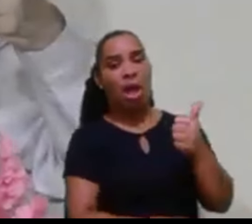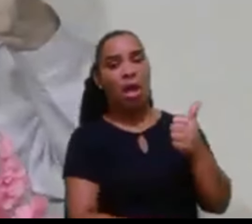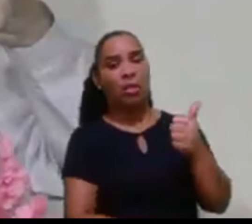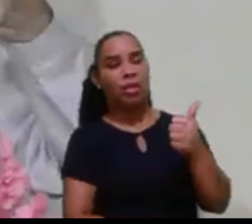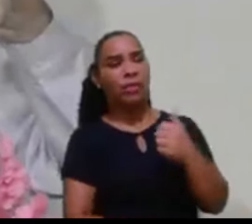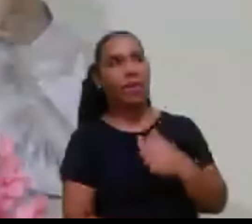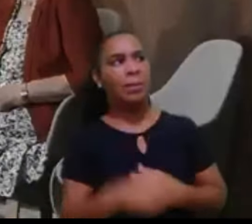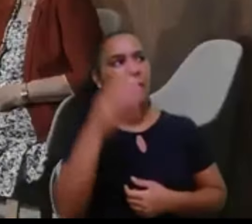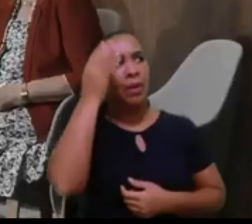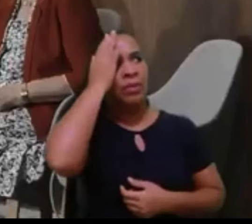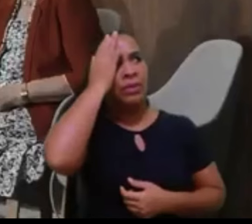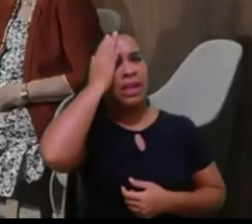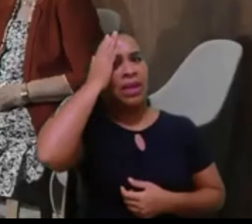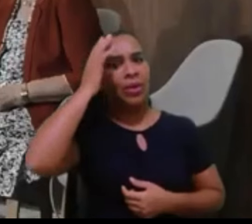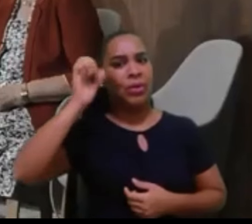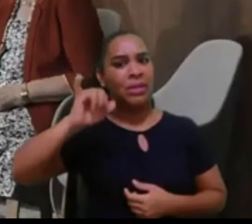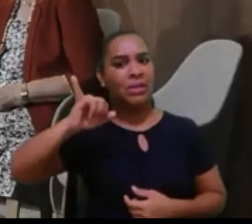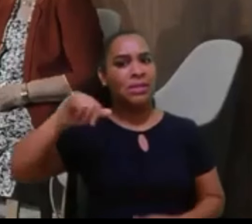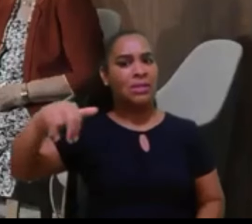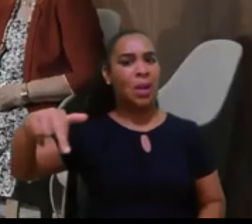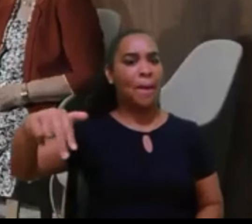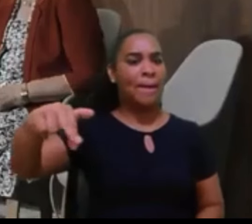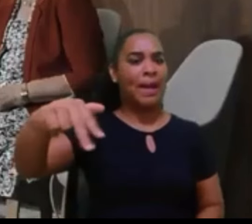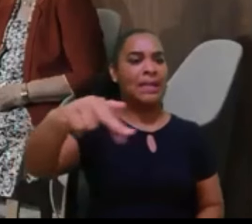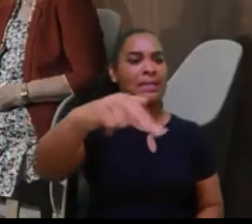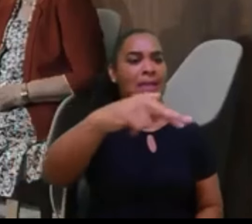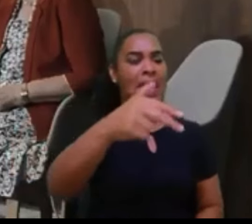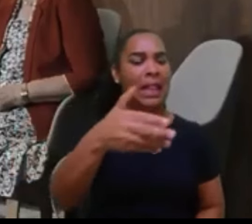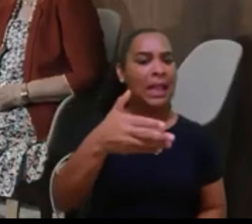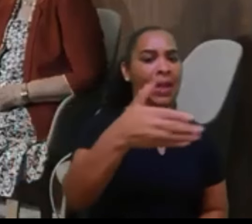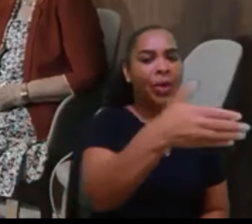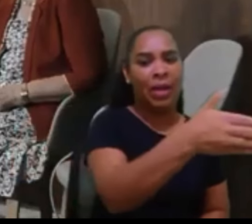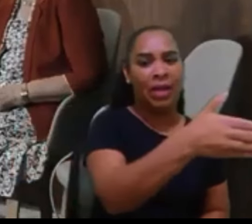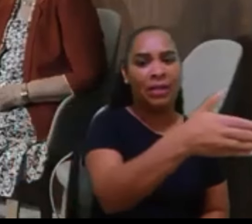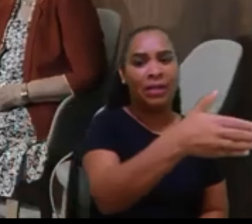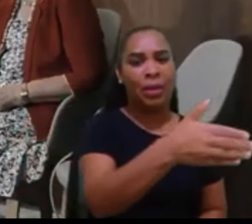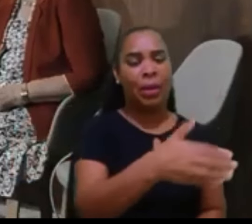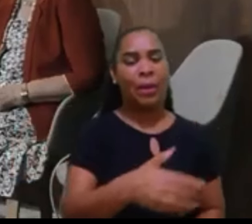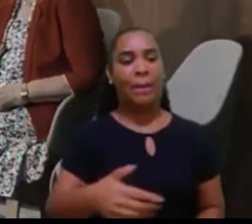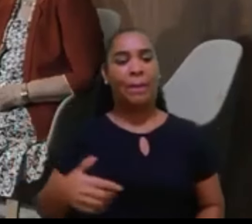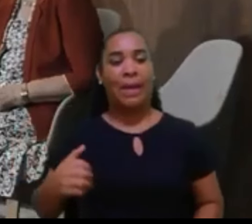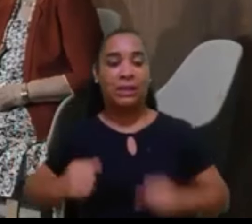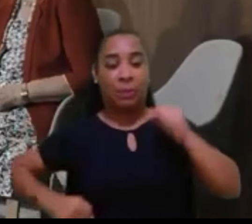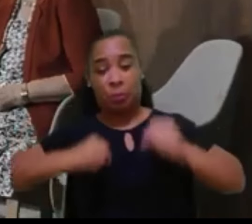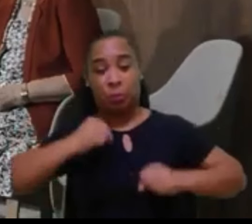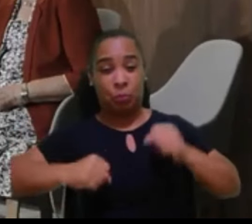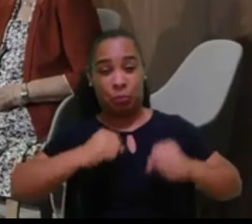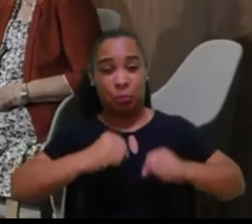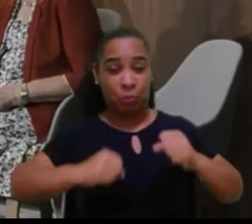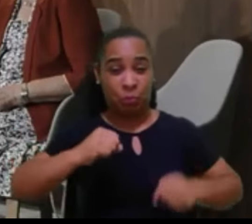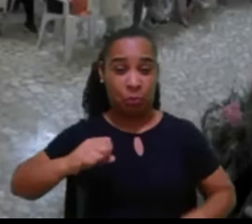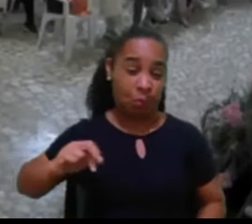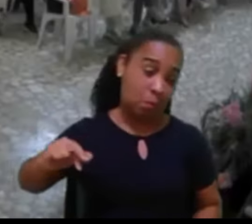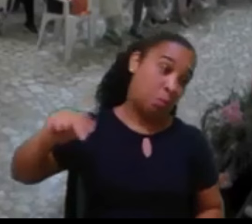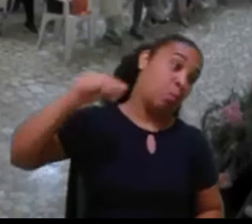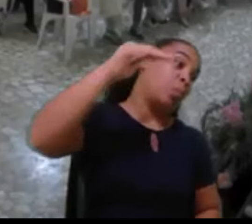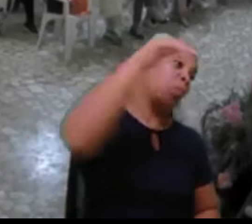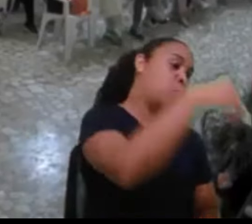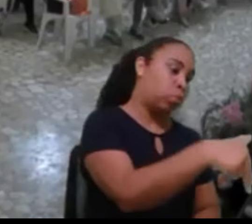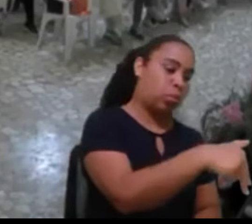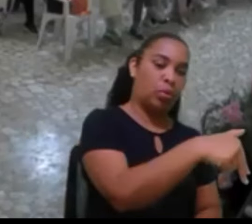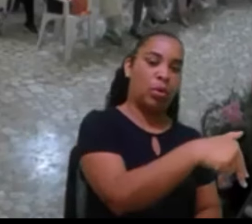passar por aí, eu entro. Ficou naquela coisa e deu um salto. caiu na porta da igreja.